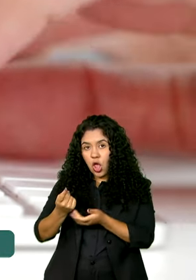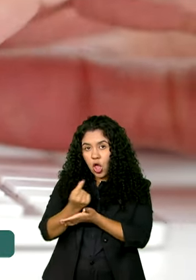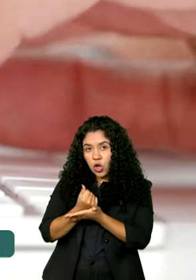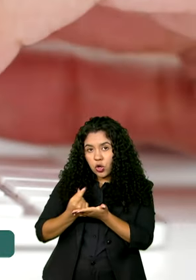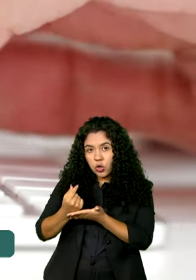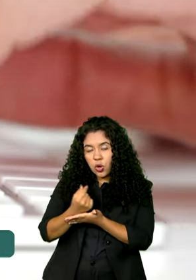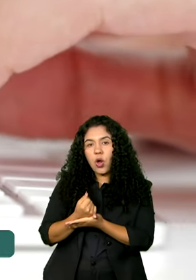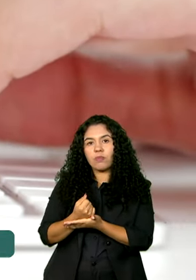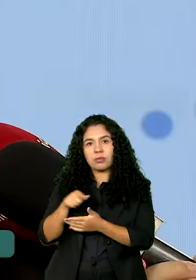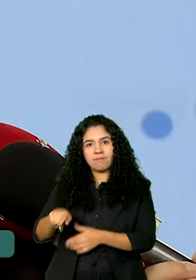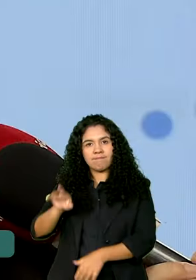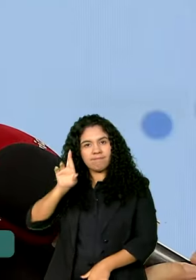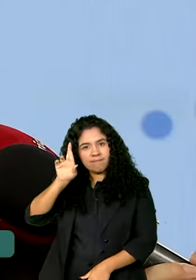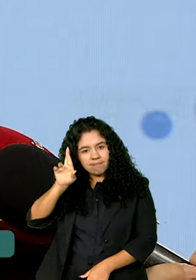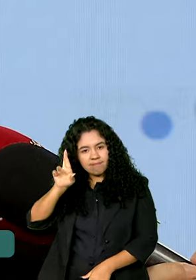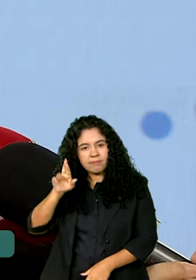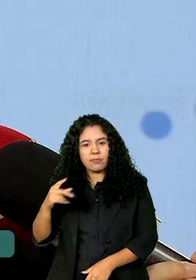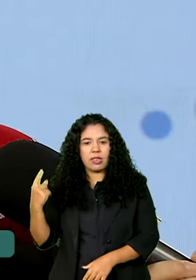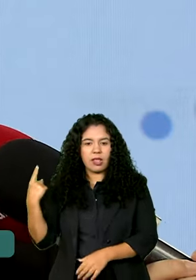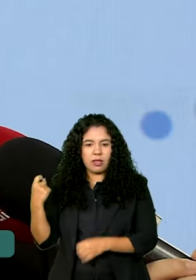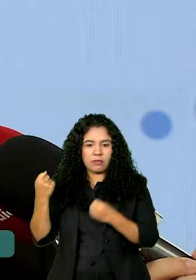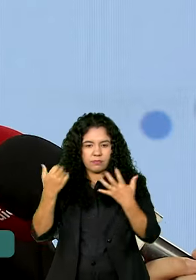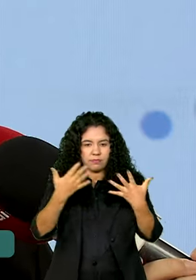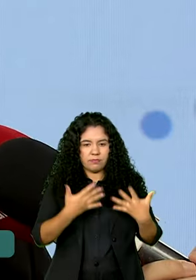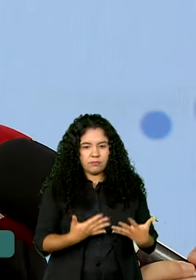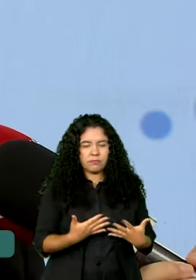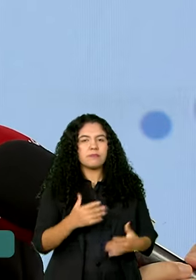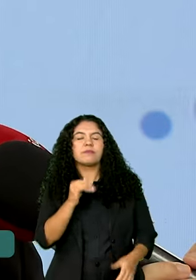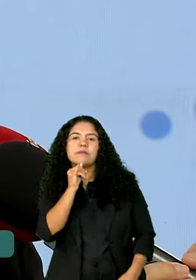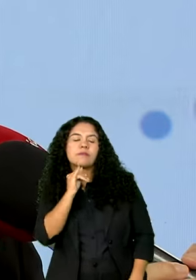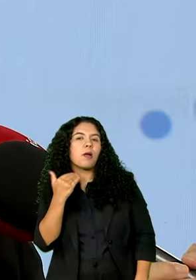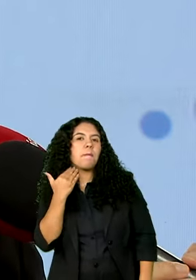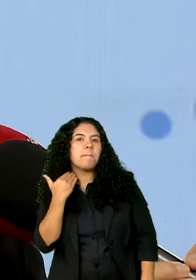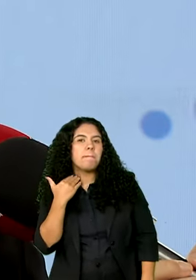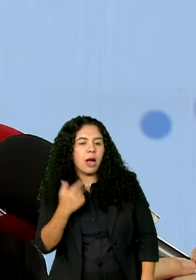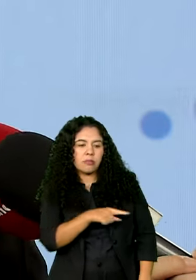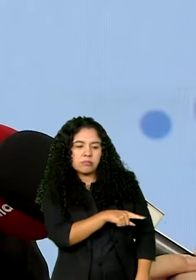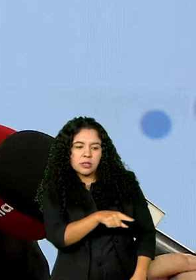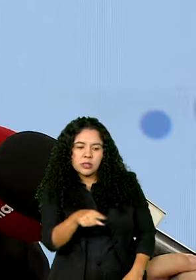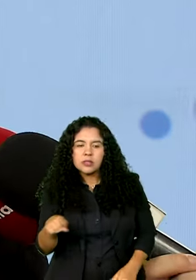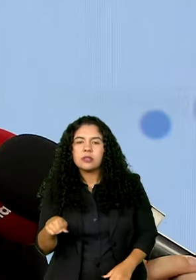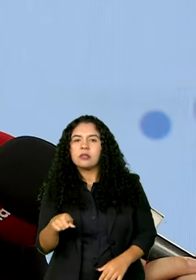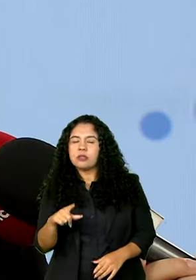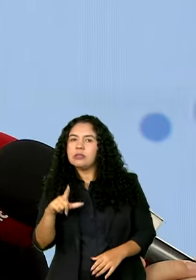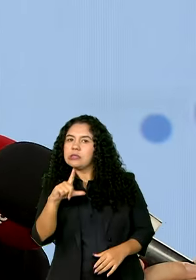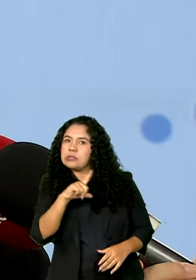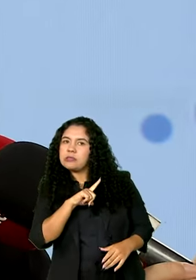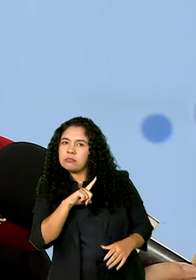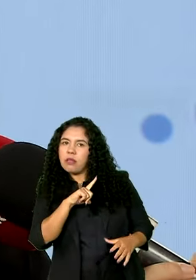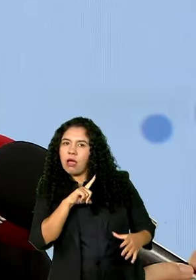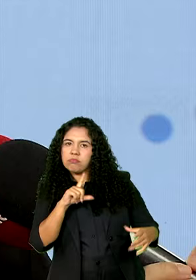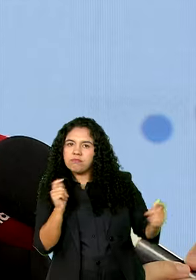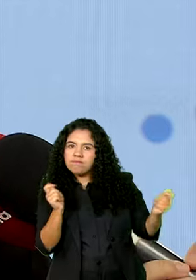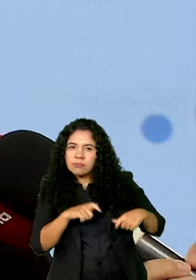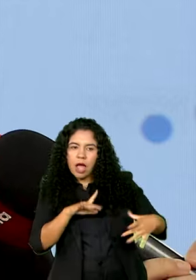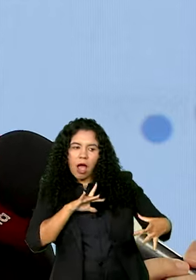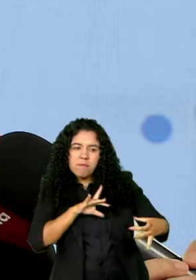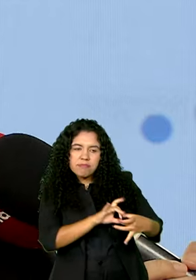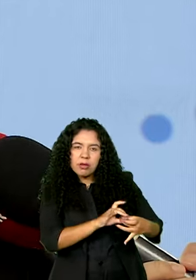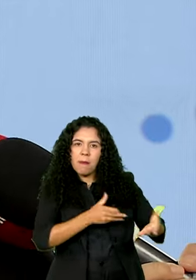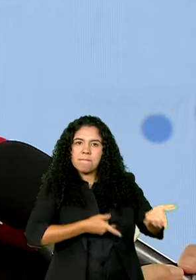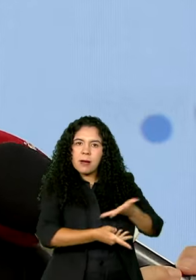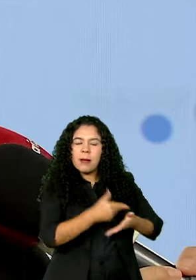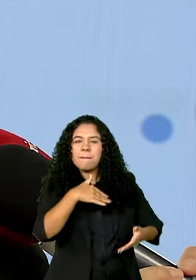operava o fundo. Aqueles bancos que têm uma relação mais próxima com as prestaduras locais pequenas e possam, assim, ter mais